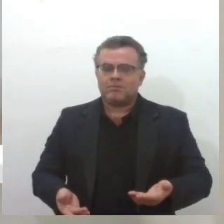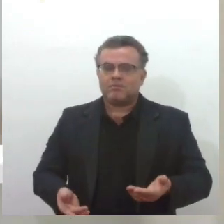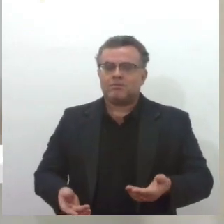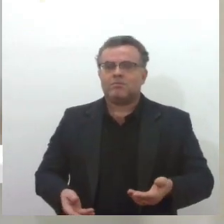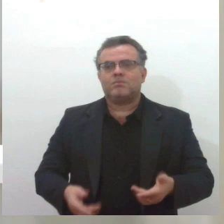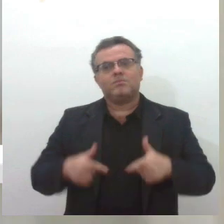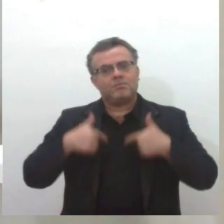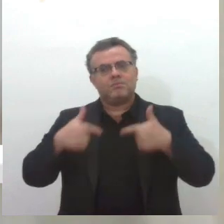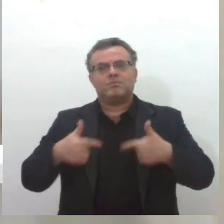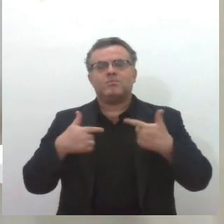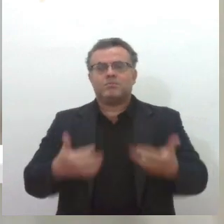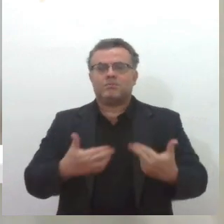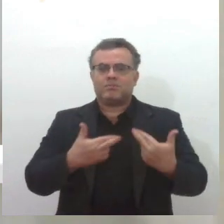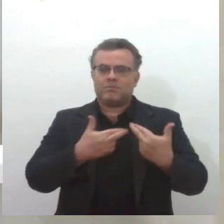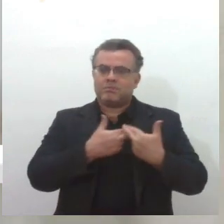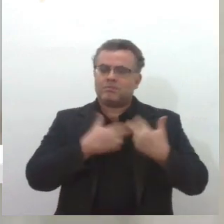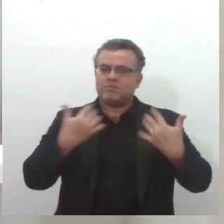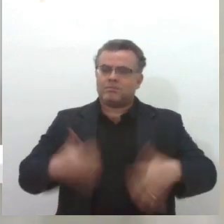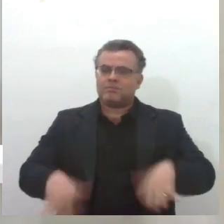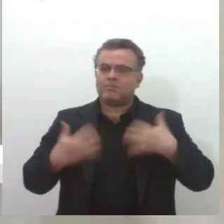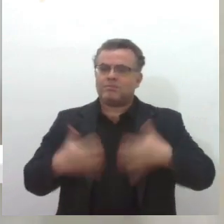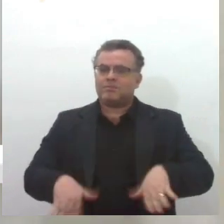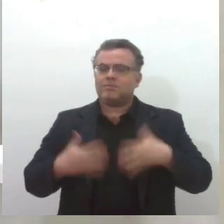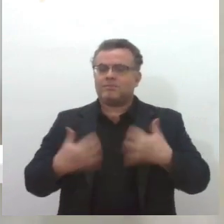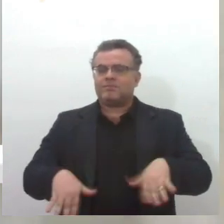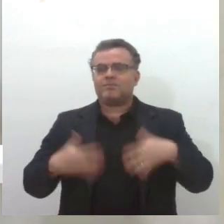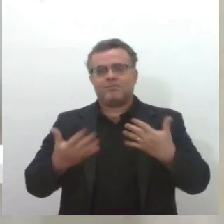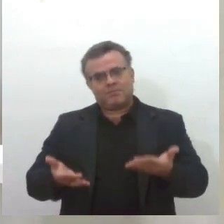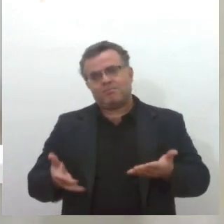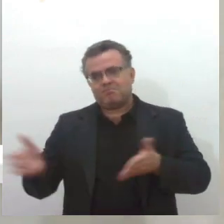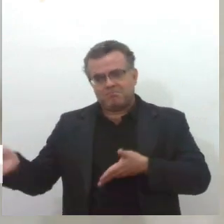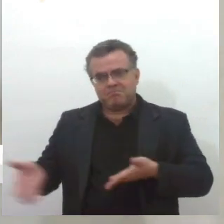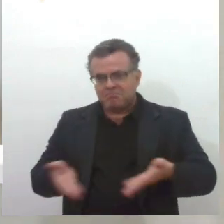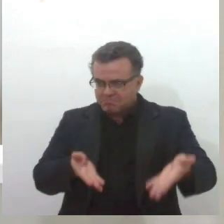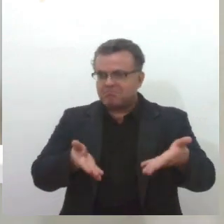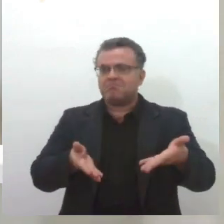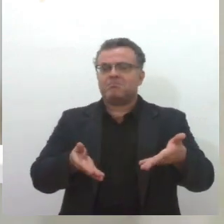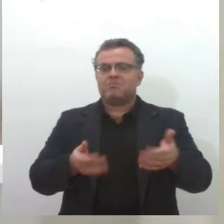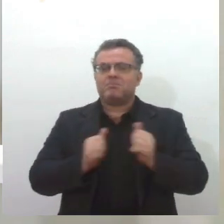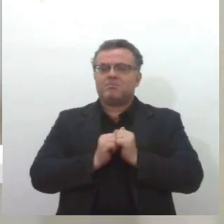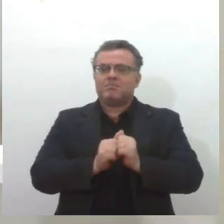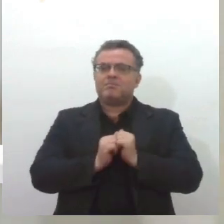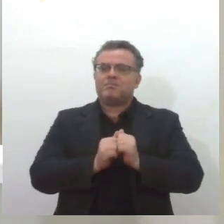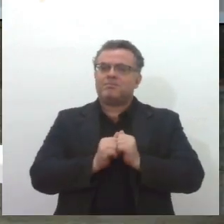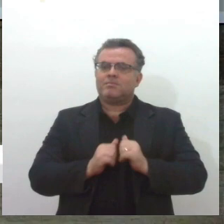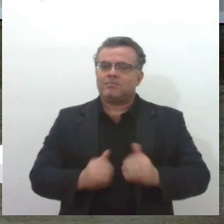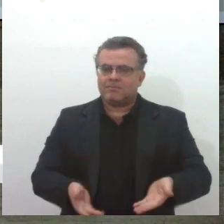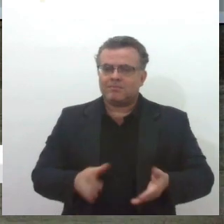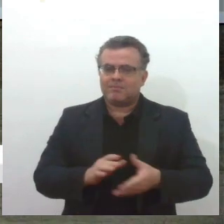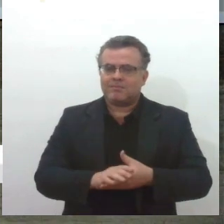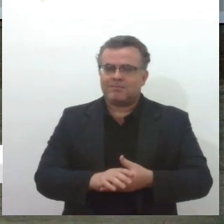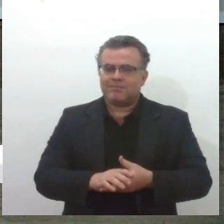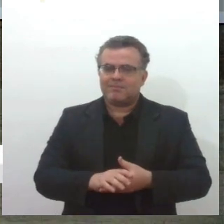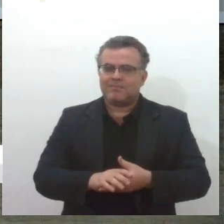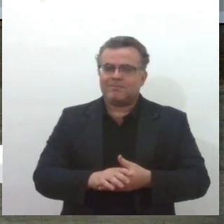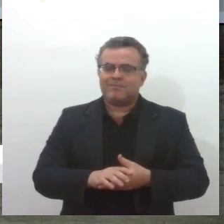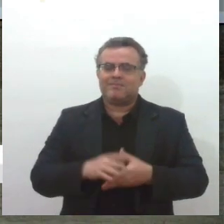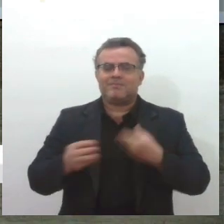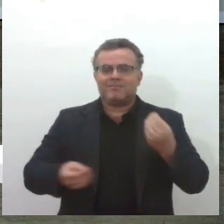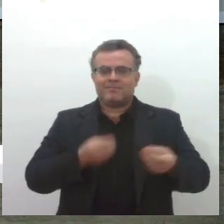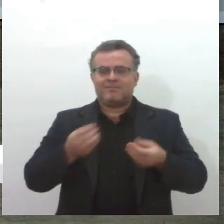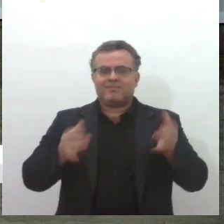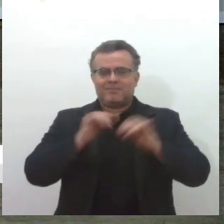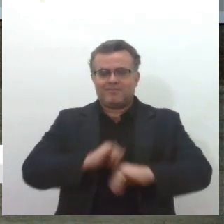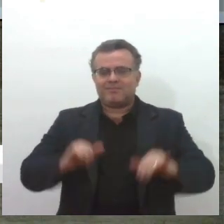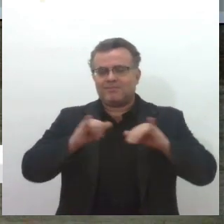capa da responsabilidade que é grande, muito grande, a gente vai dar lá para dar maior força. Bom, e a gente... Inclusive, eu falo,